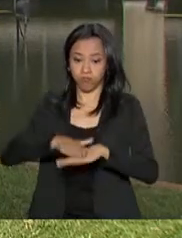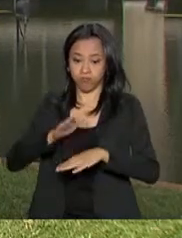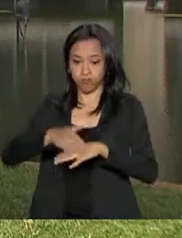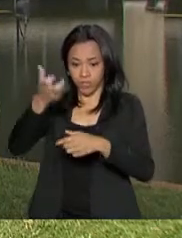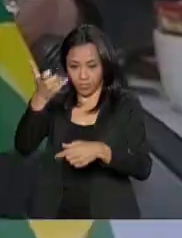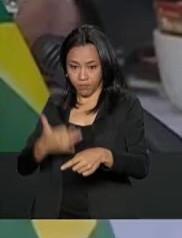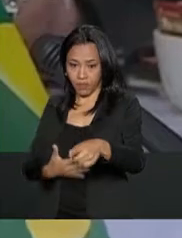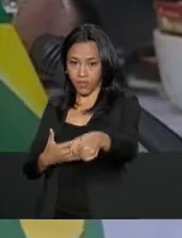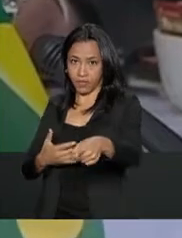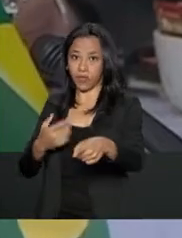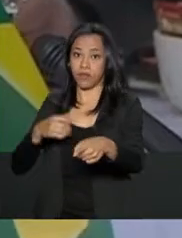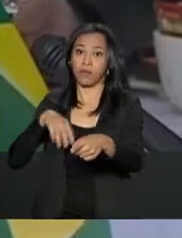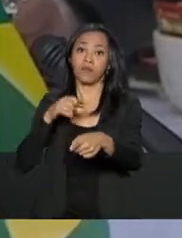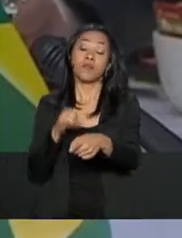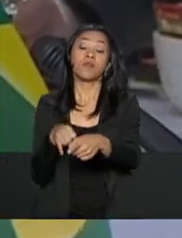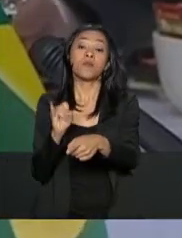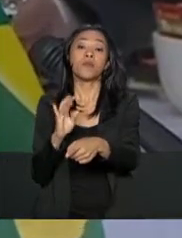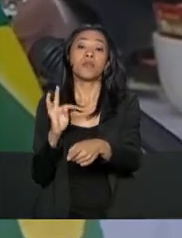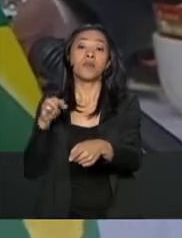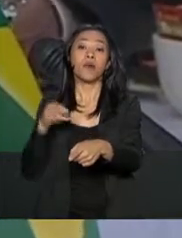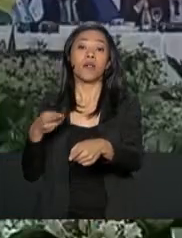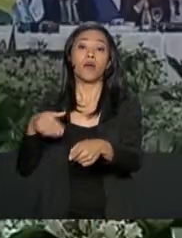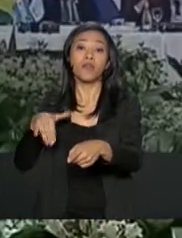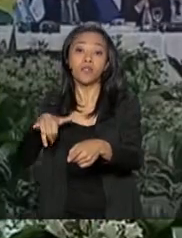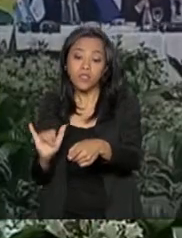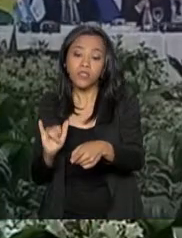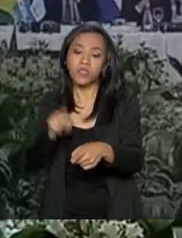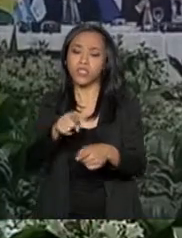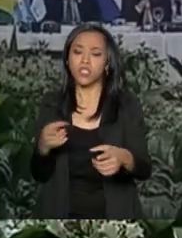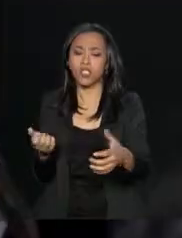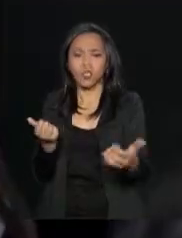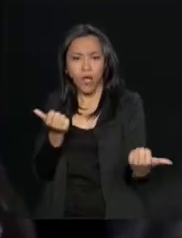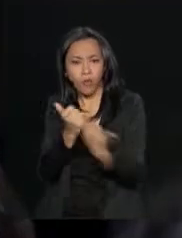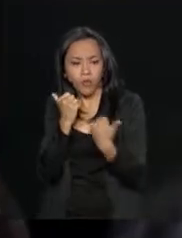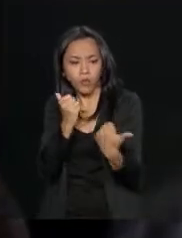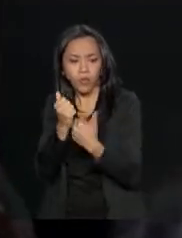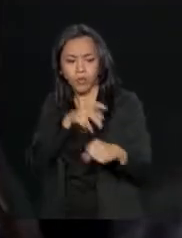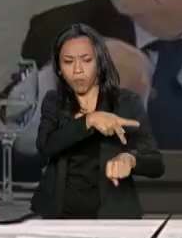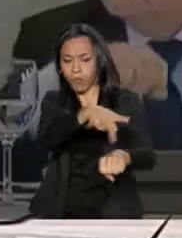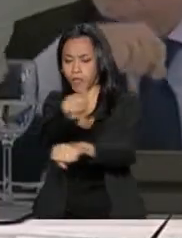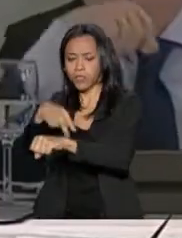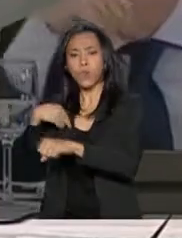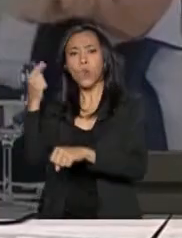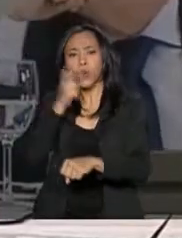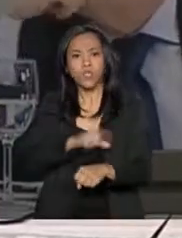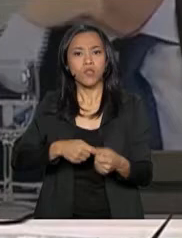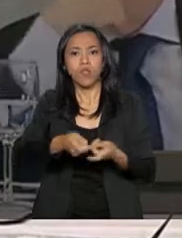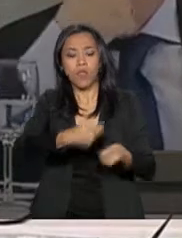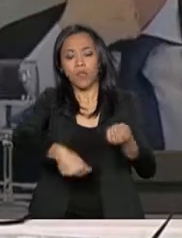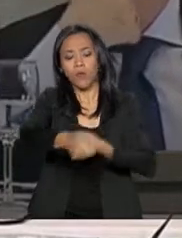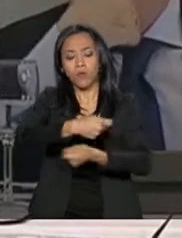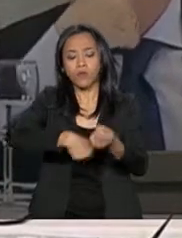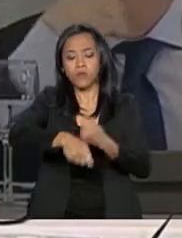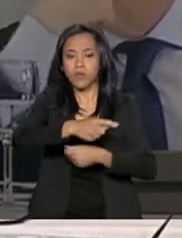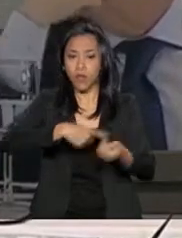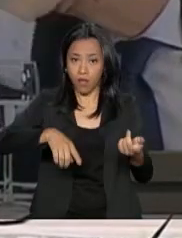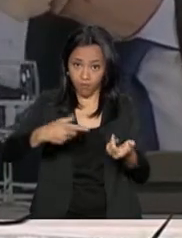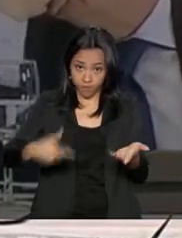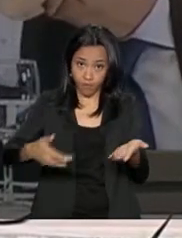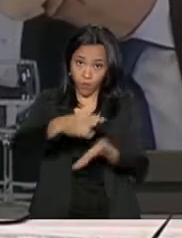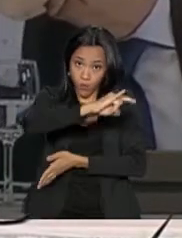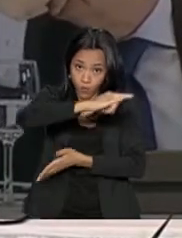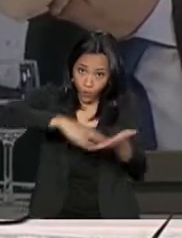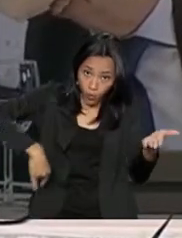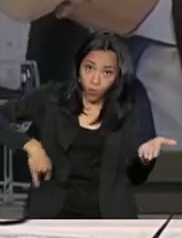durante a presidência do Uruguai, o Brasil conseguiu, junto com os demais sócios, concluir a negociação em torno do Protocolo de Boas Práticas